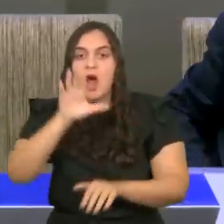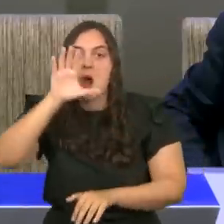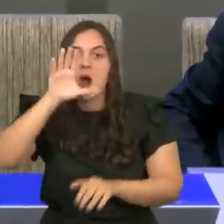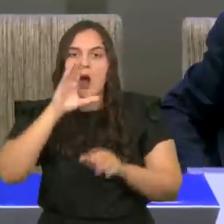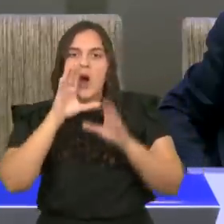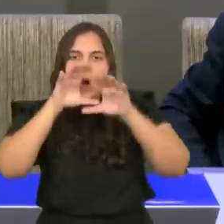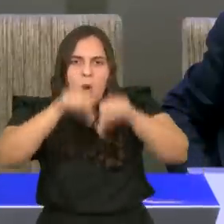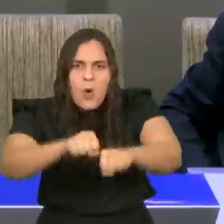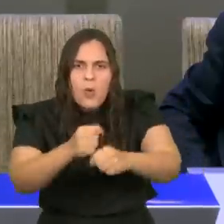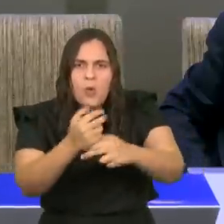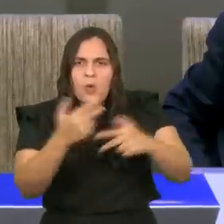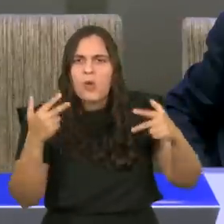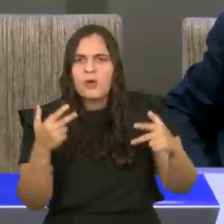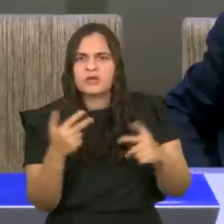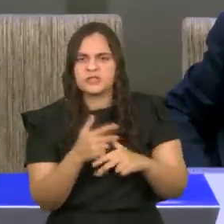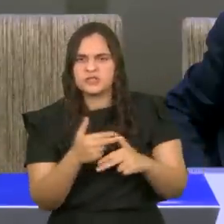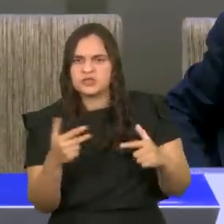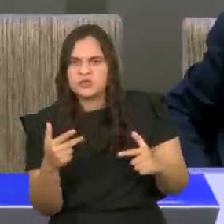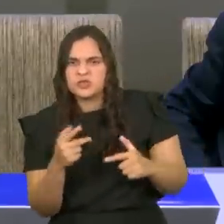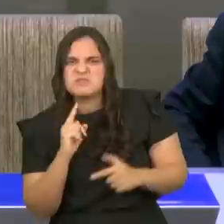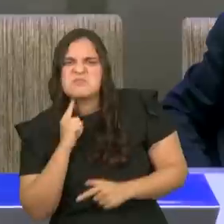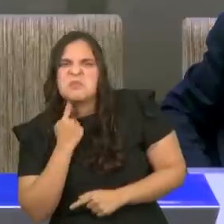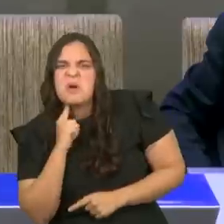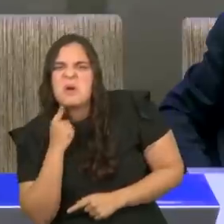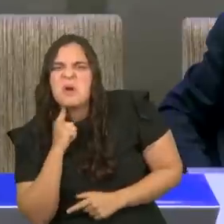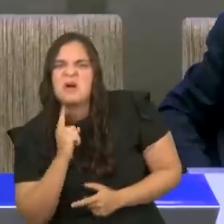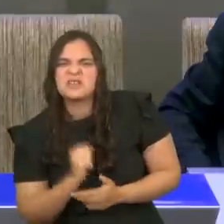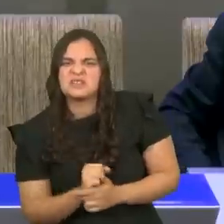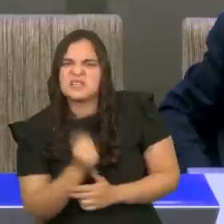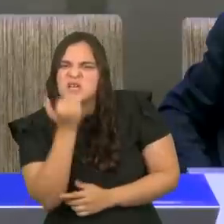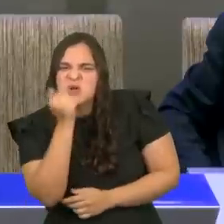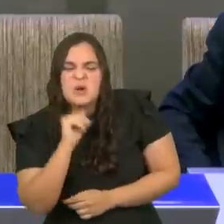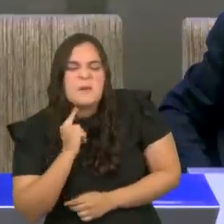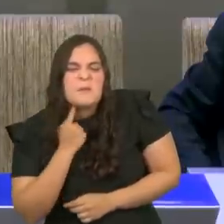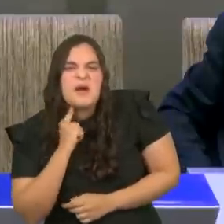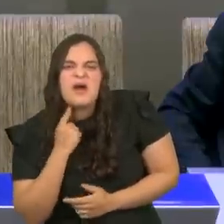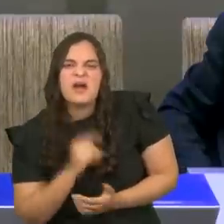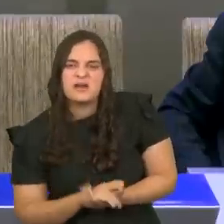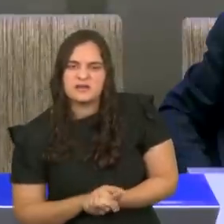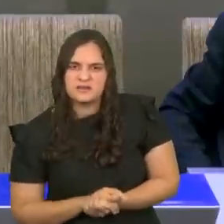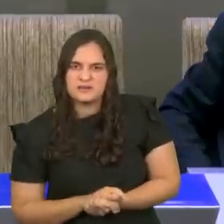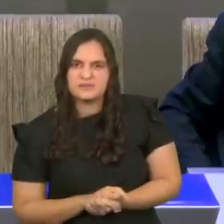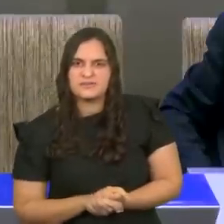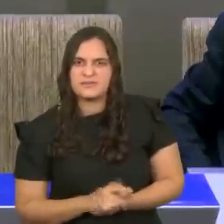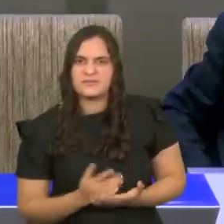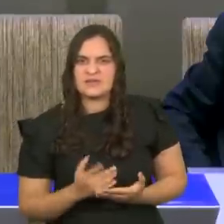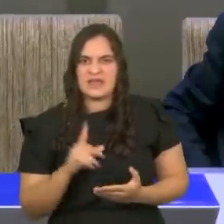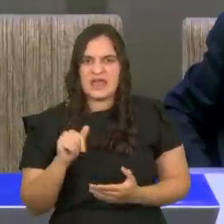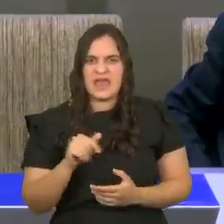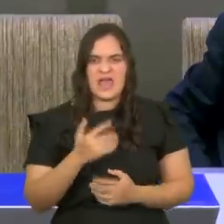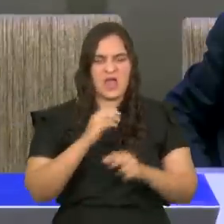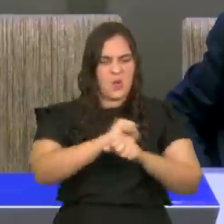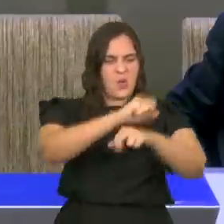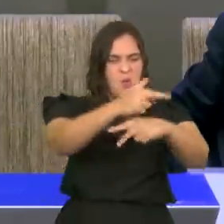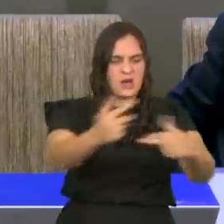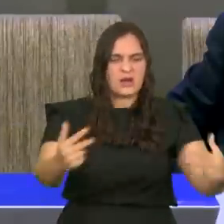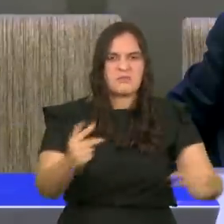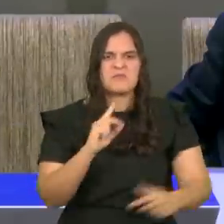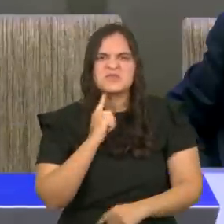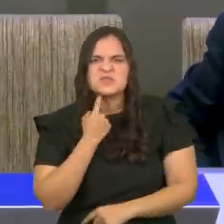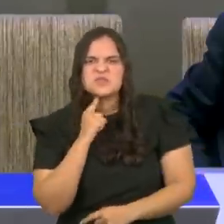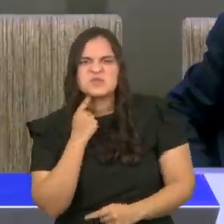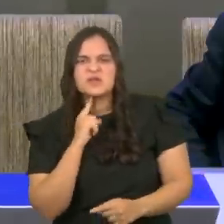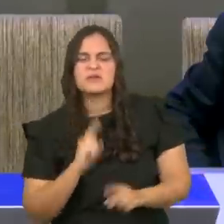podres. É considerado um animal imundo. E Jesus fala acerca do corvo para falar do